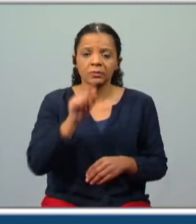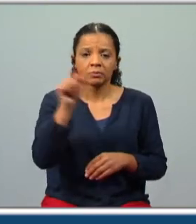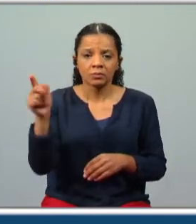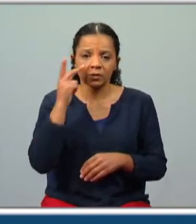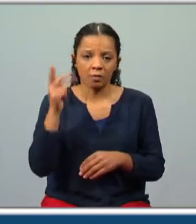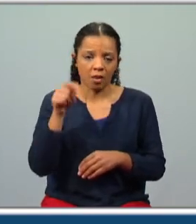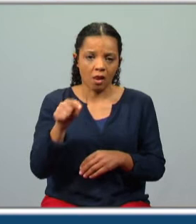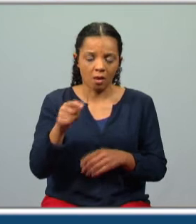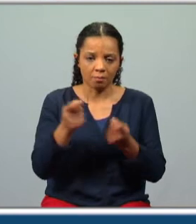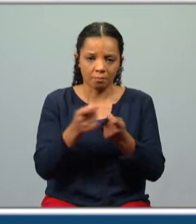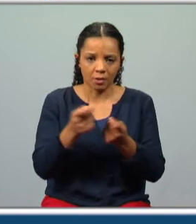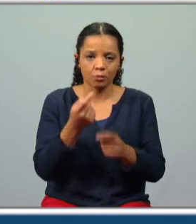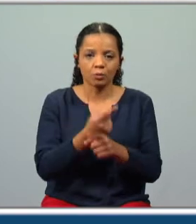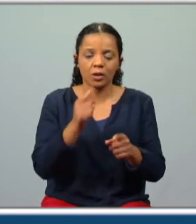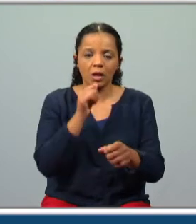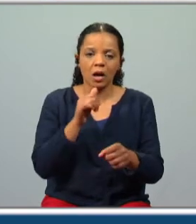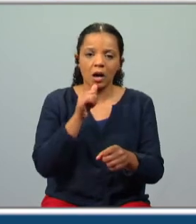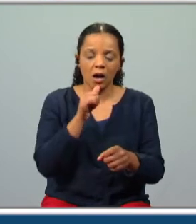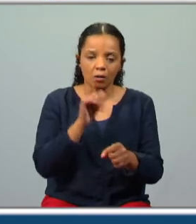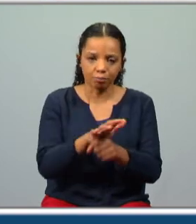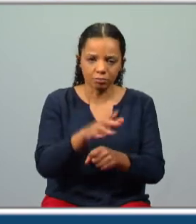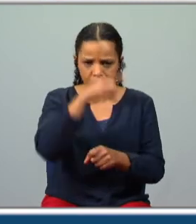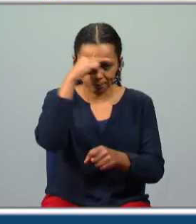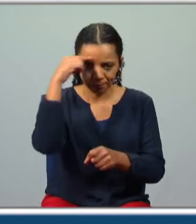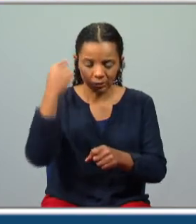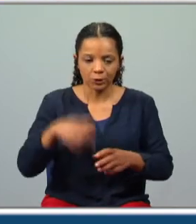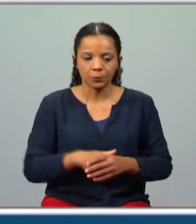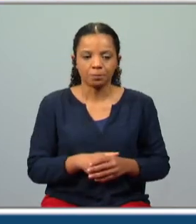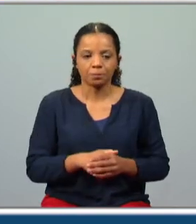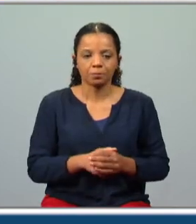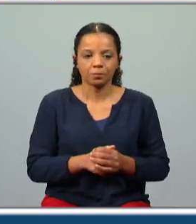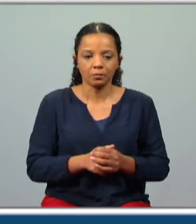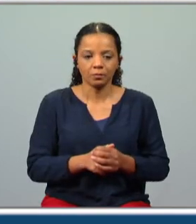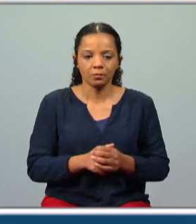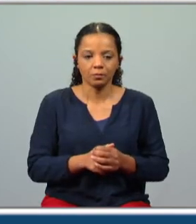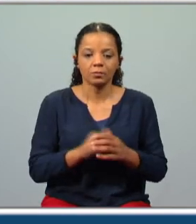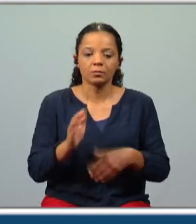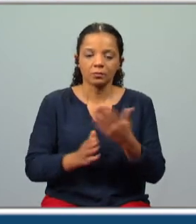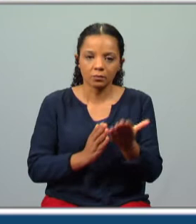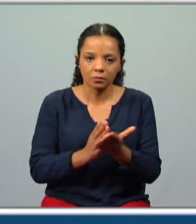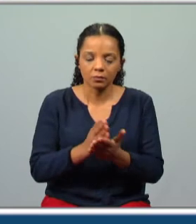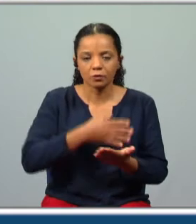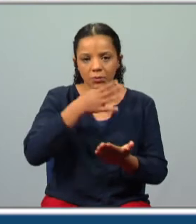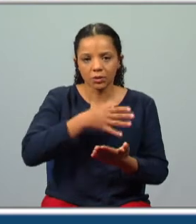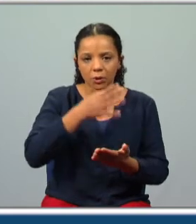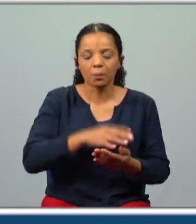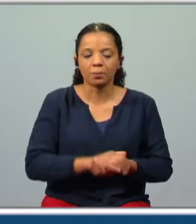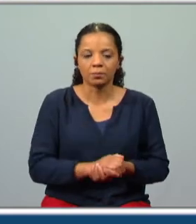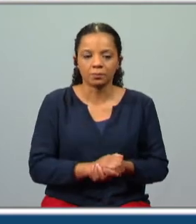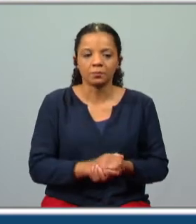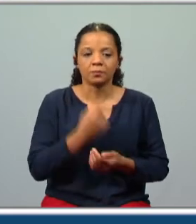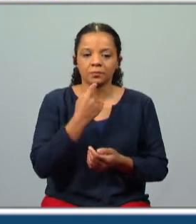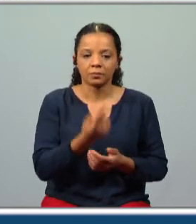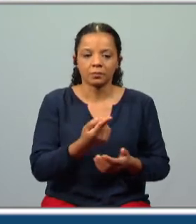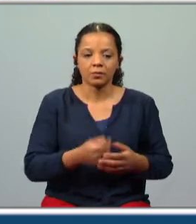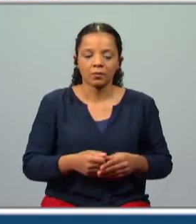habitam ali na costa porque são águas efetivamente muito difíceis e continua com a explicação dizendo